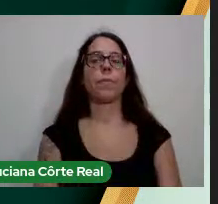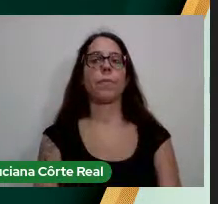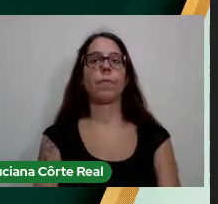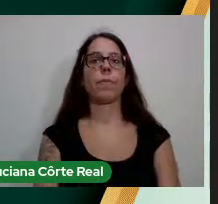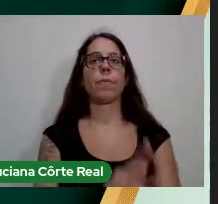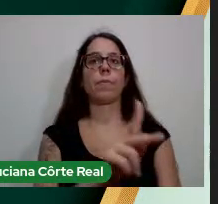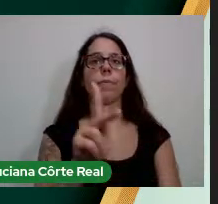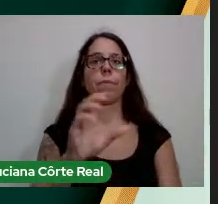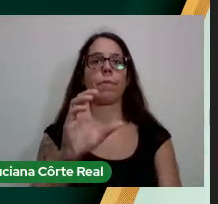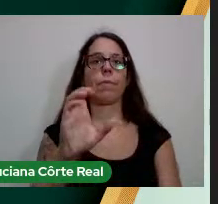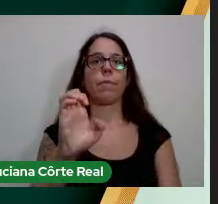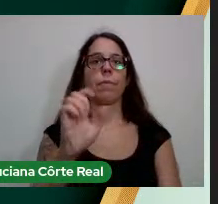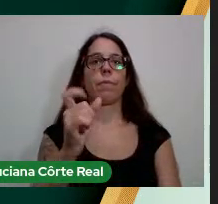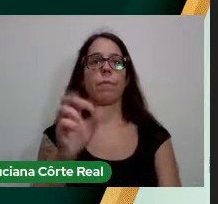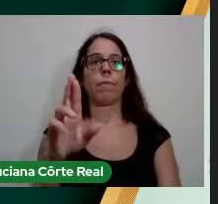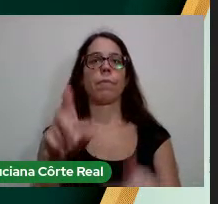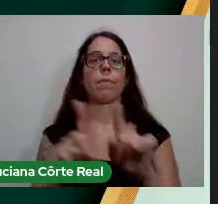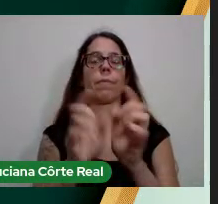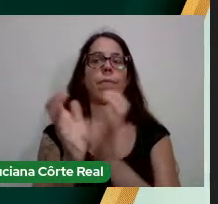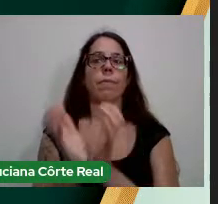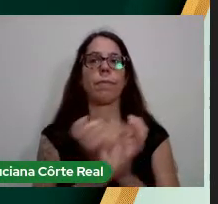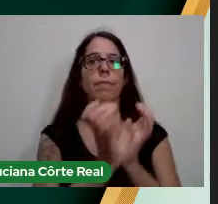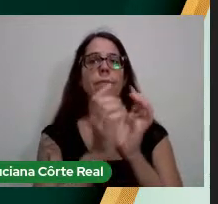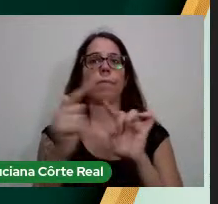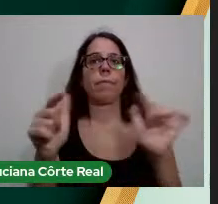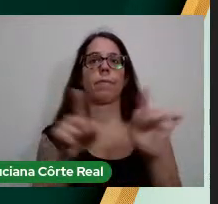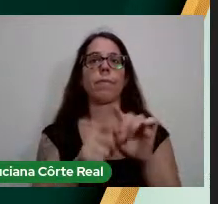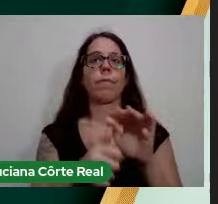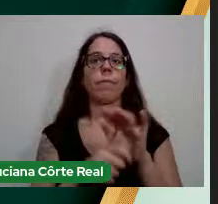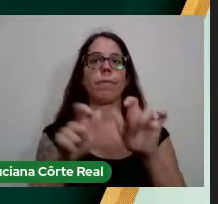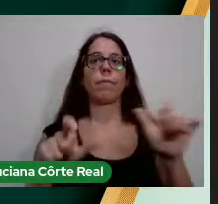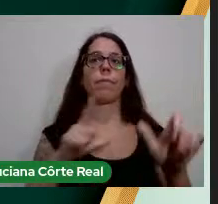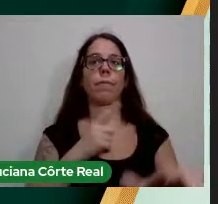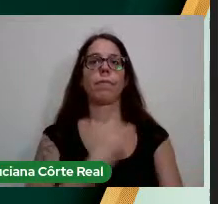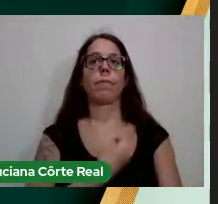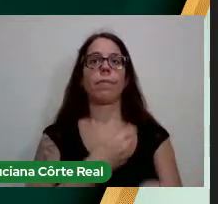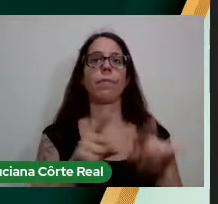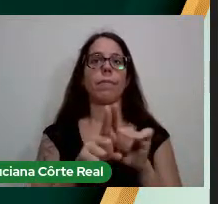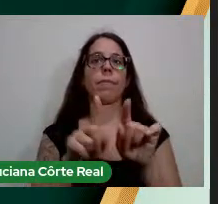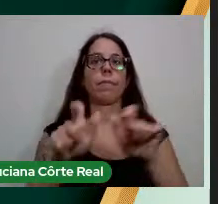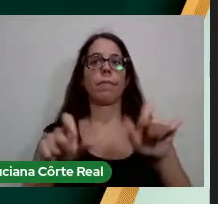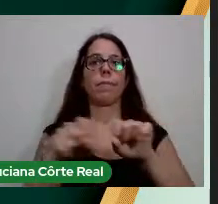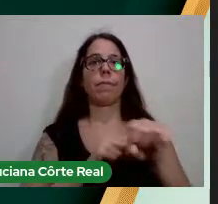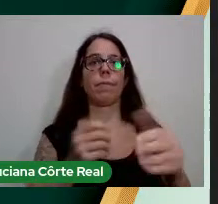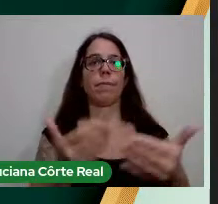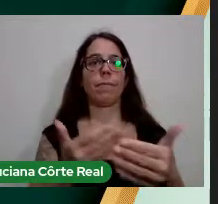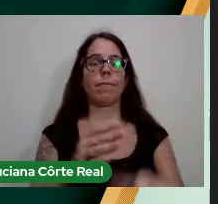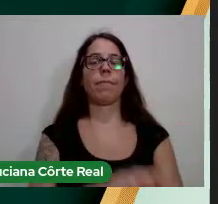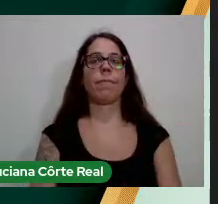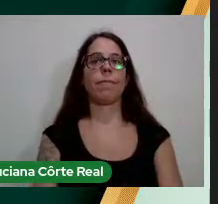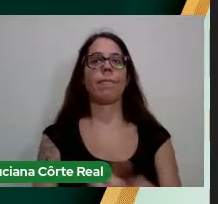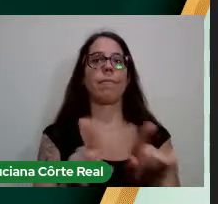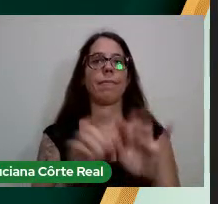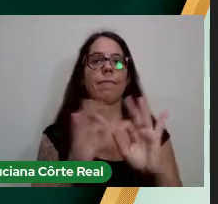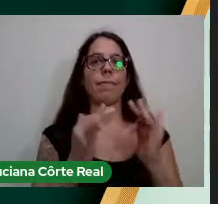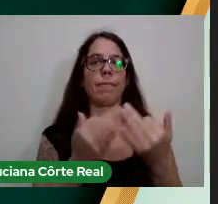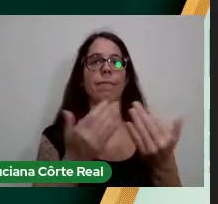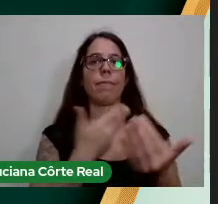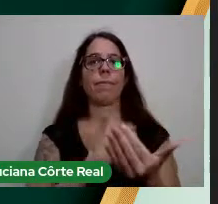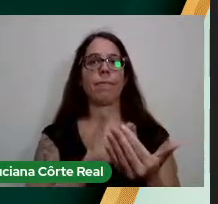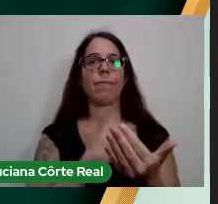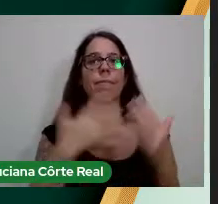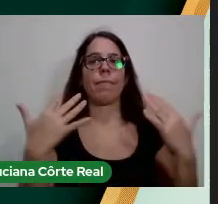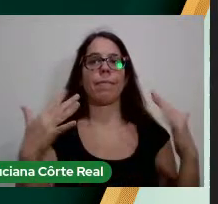professor César, demais colegas, demais autoridades, formandos, familiares, amigos,